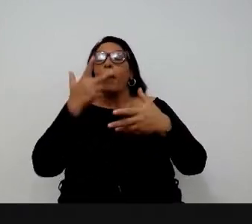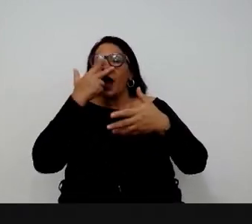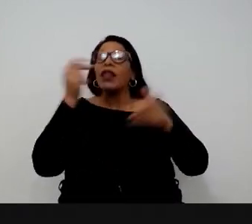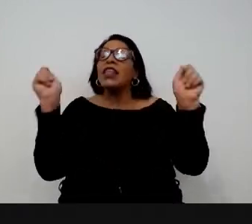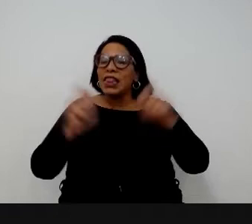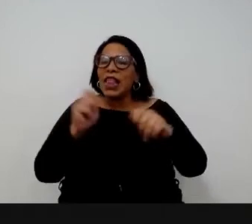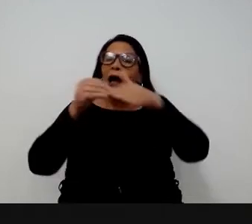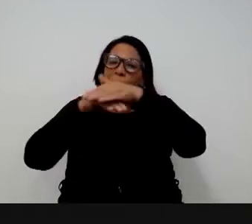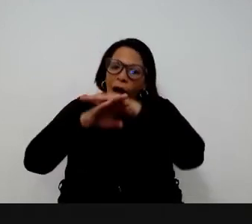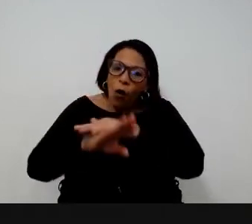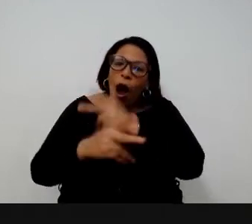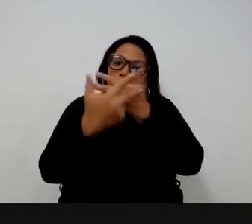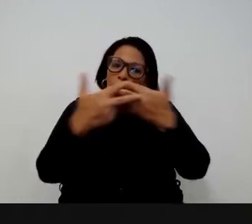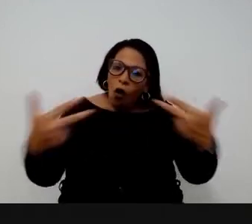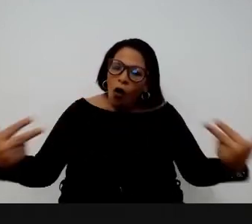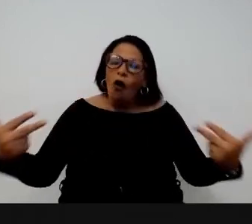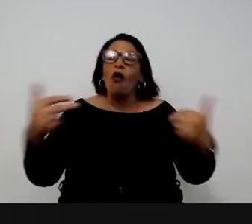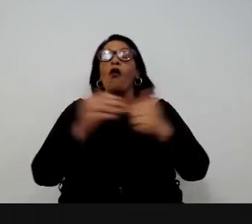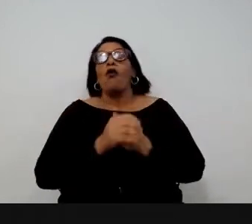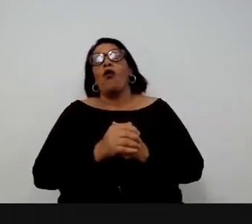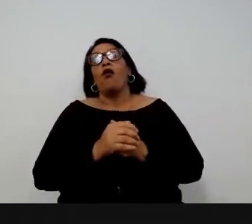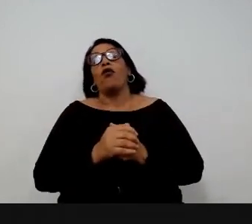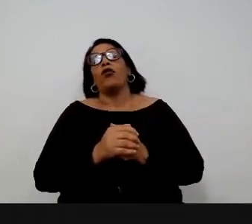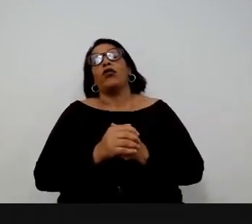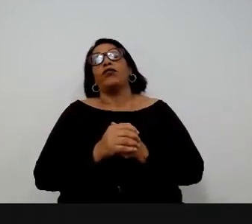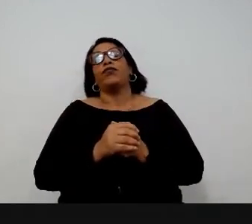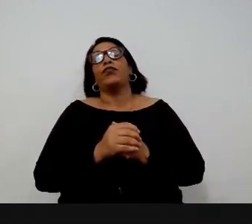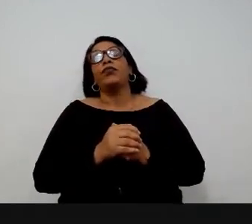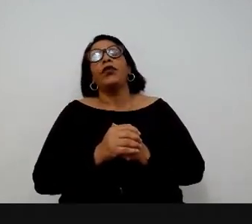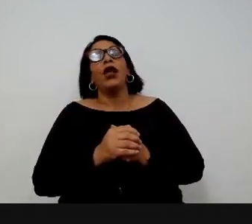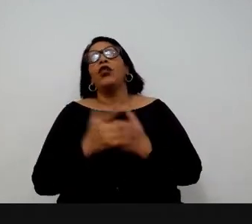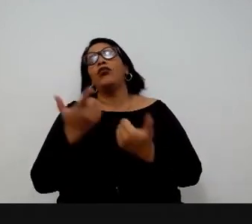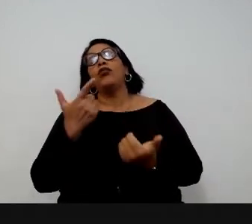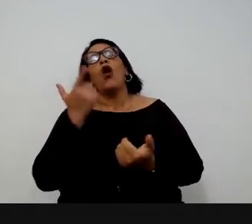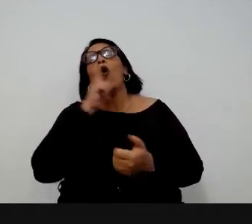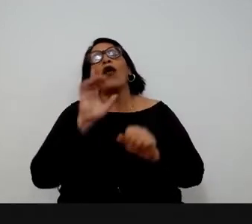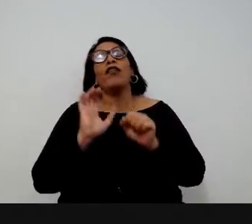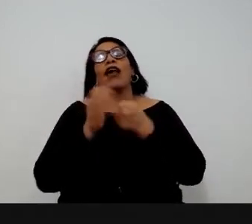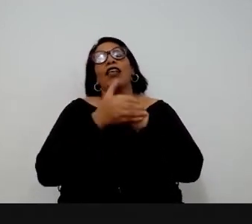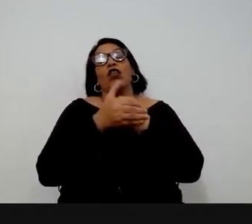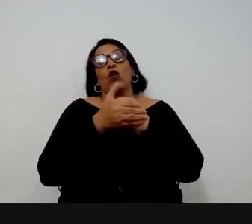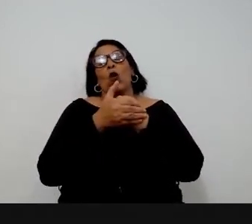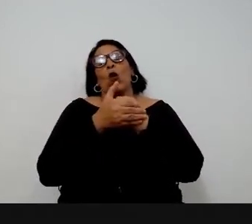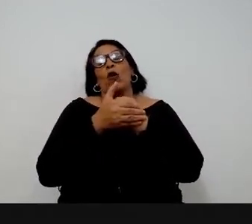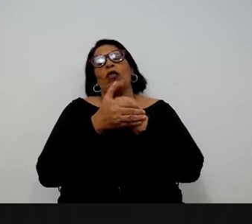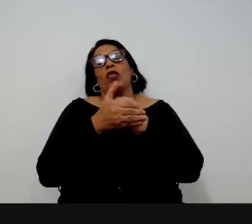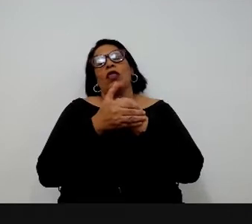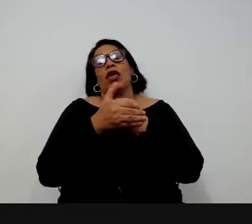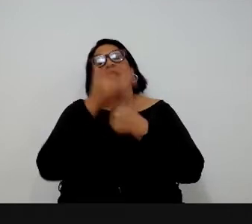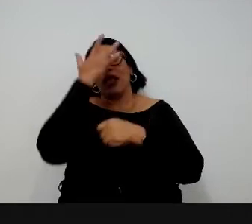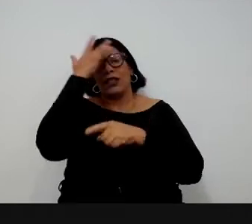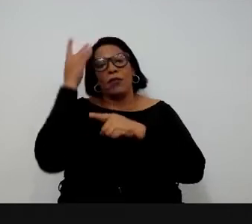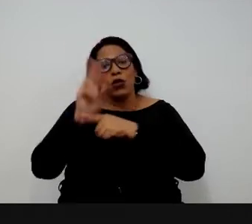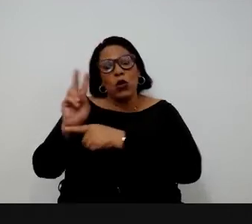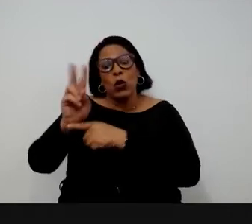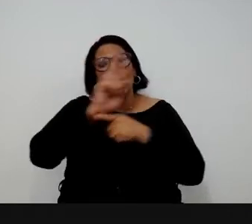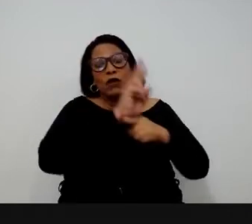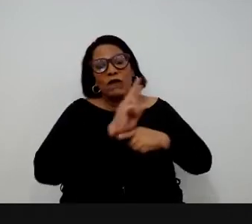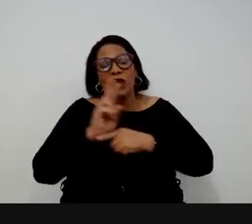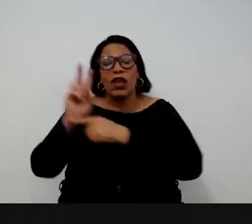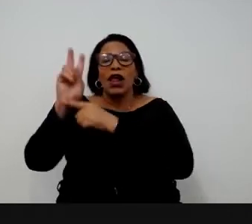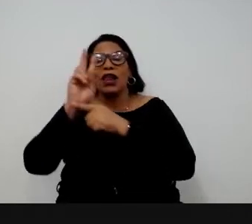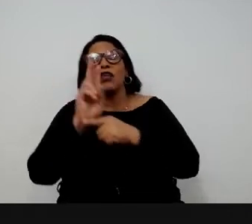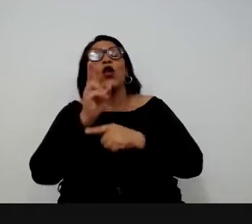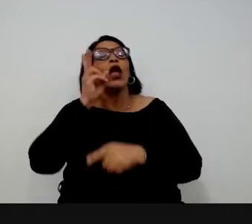estocável, é visível, a plantação está ali, diferente do gado, você não consegue esconder do fiscal quando ele chega,